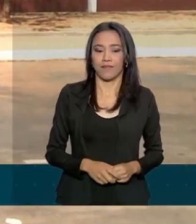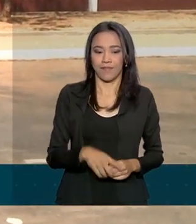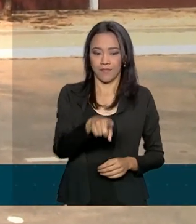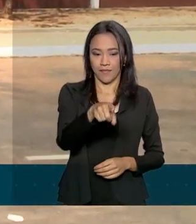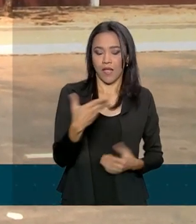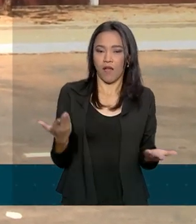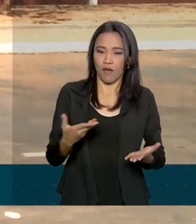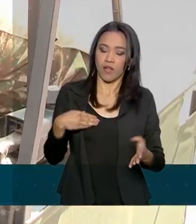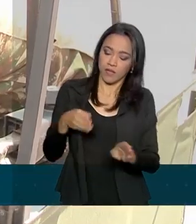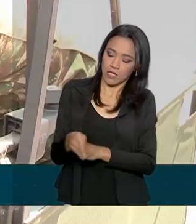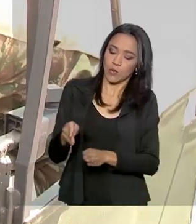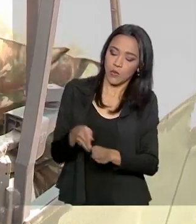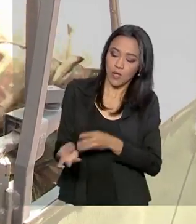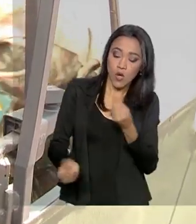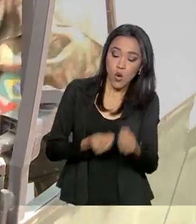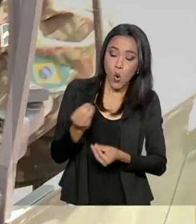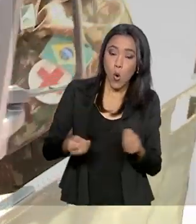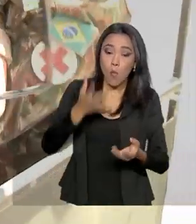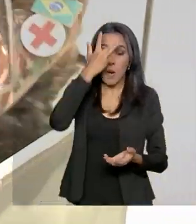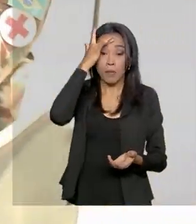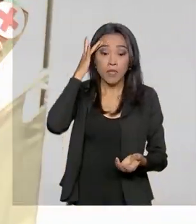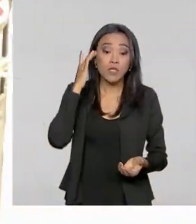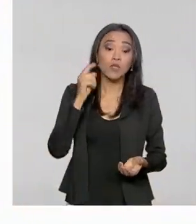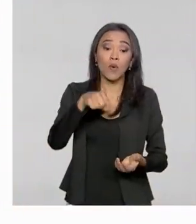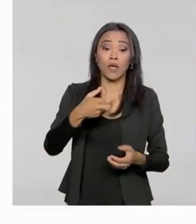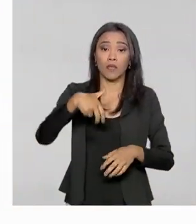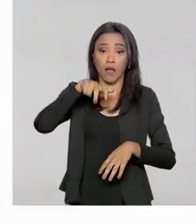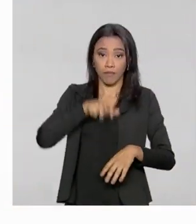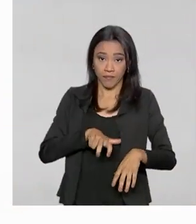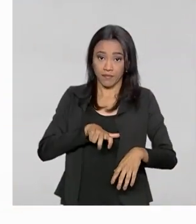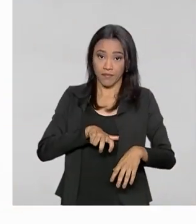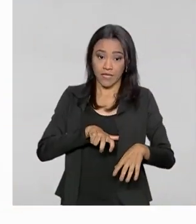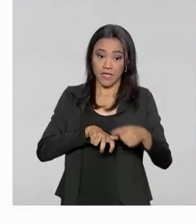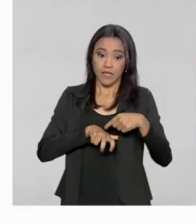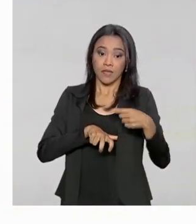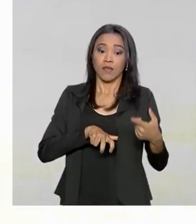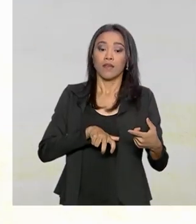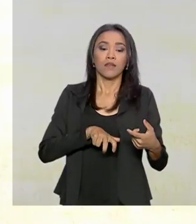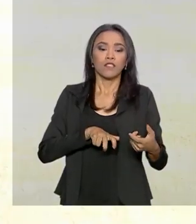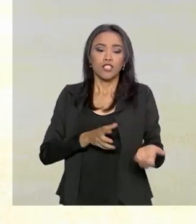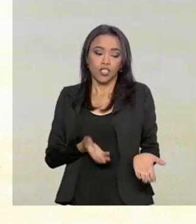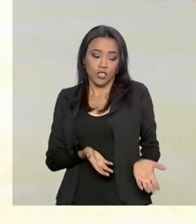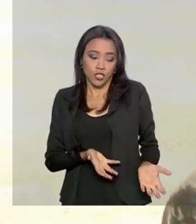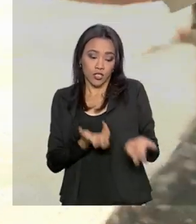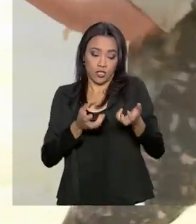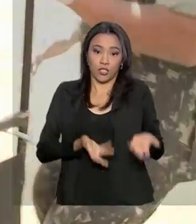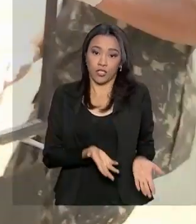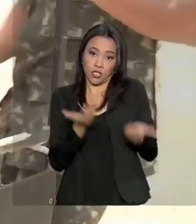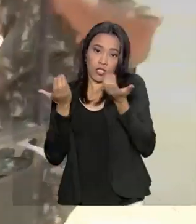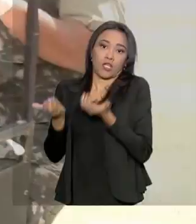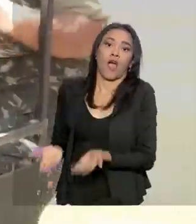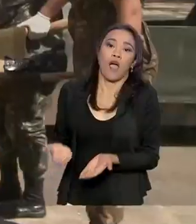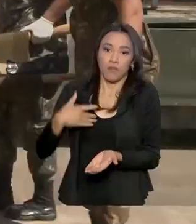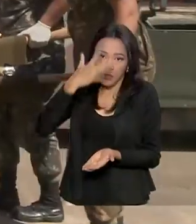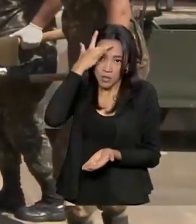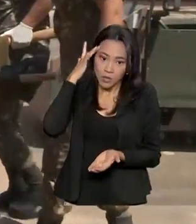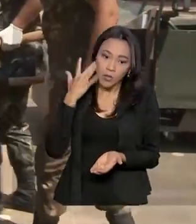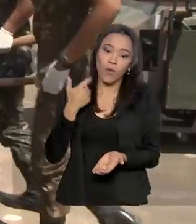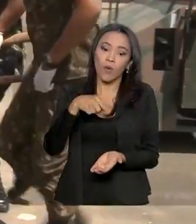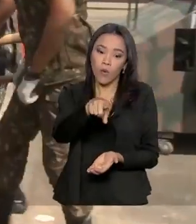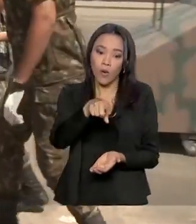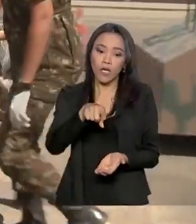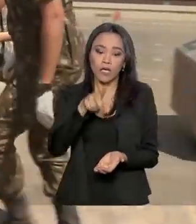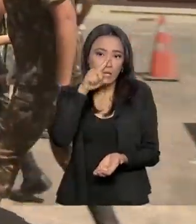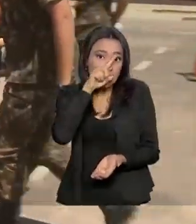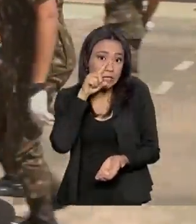instruendo, Soldado Cidadão, como retirar uma vítima na chave de haltec. A chave de haltec é uma manobra usada no APH, que eu posso tirar a vítima que está em